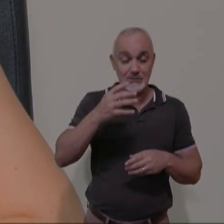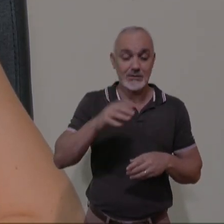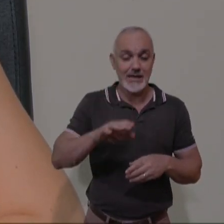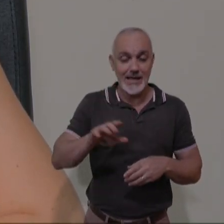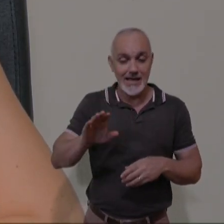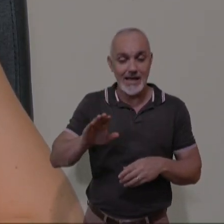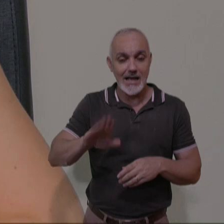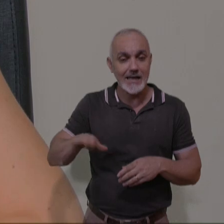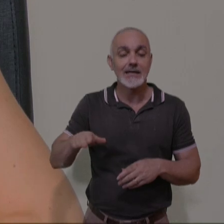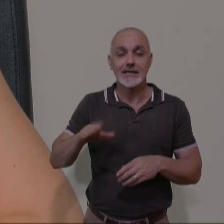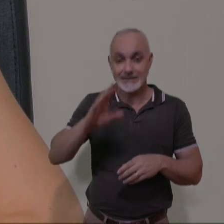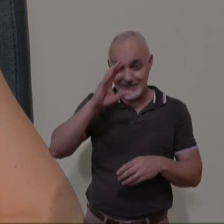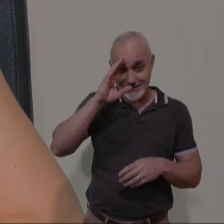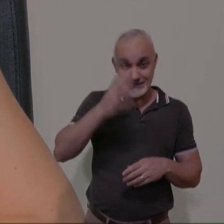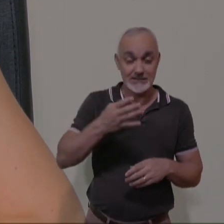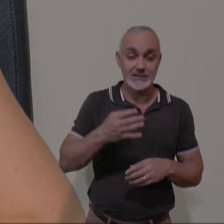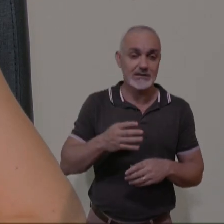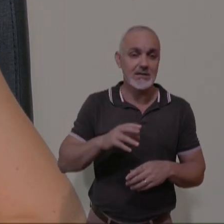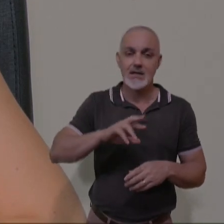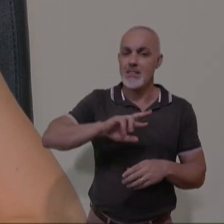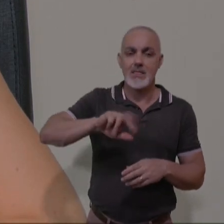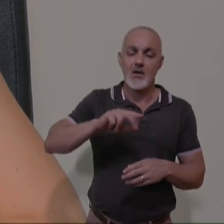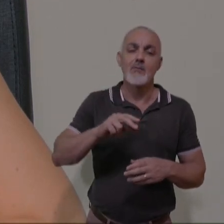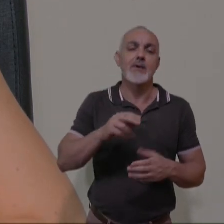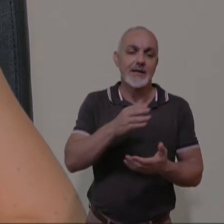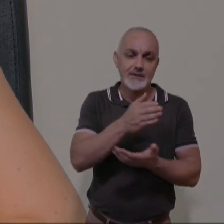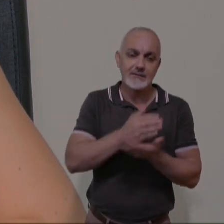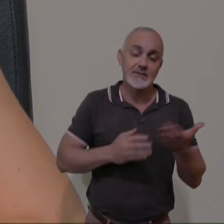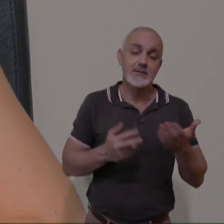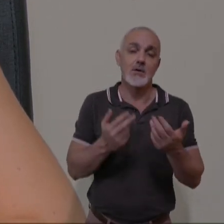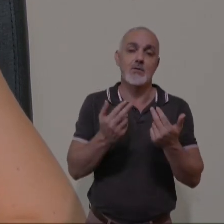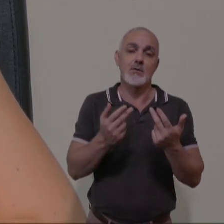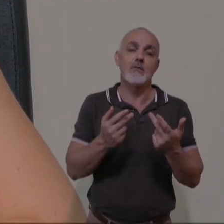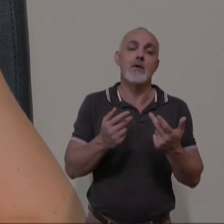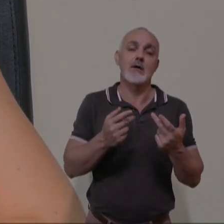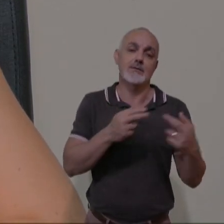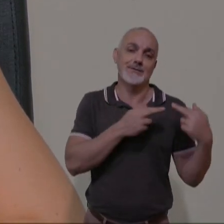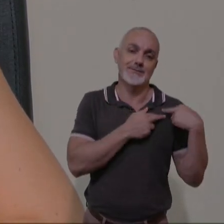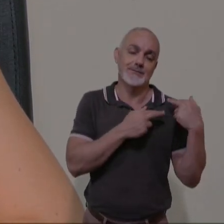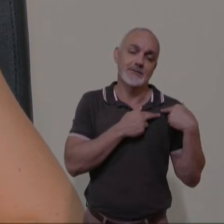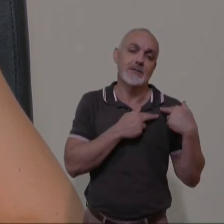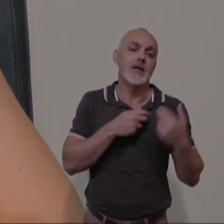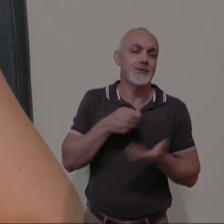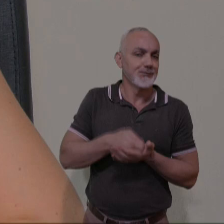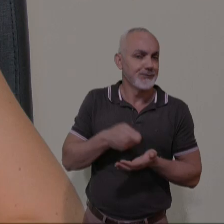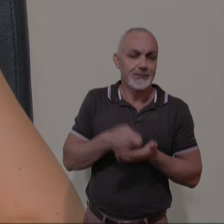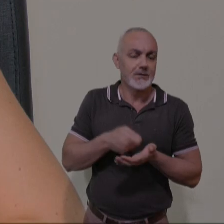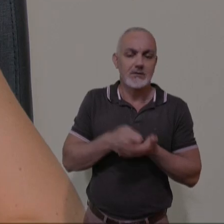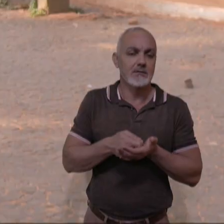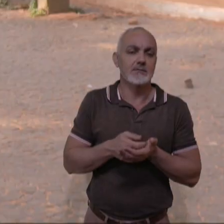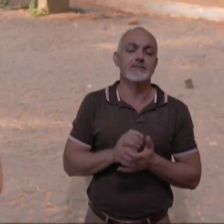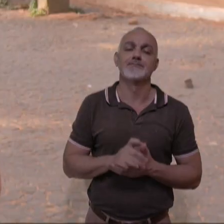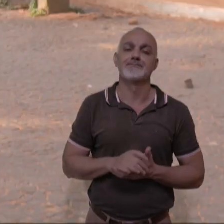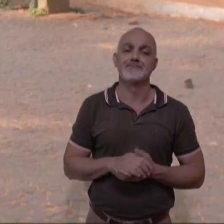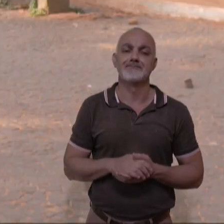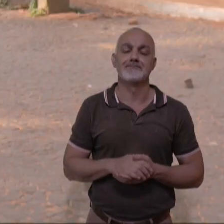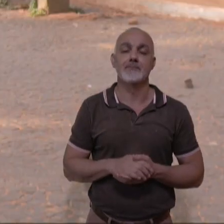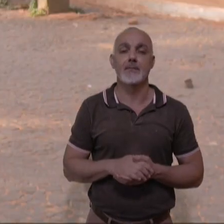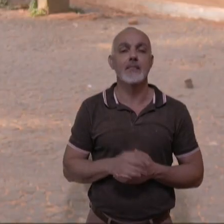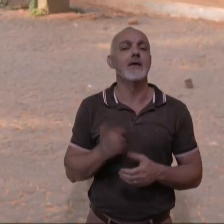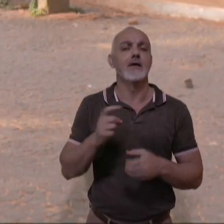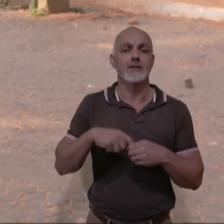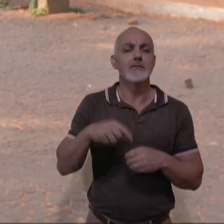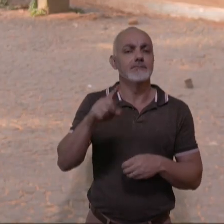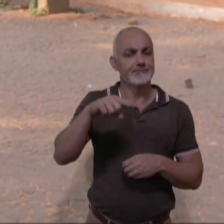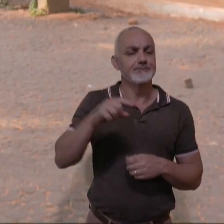criança e não à divisão igualitária das funções e das obrigações com relação a ela. Eu volto com